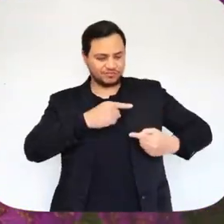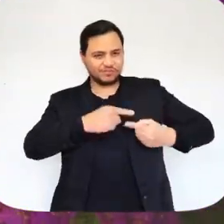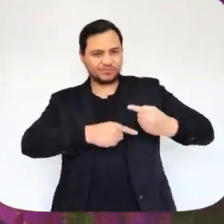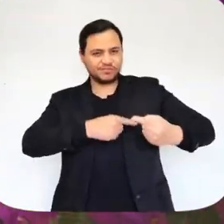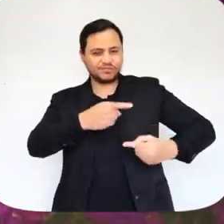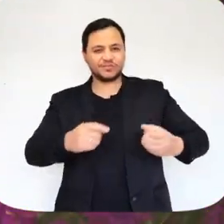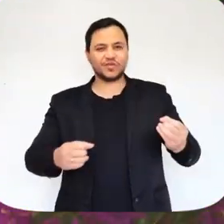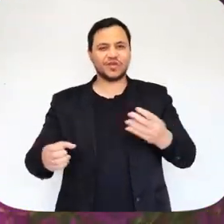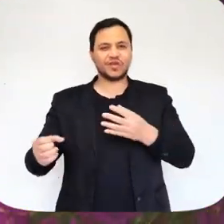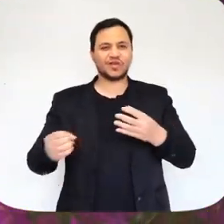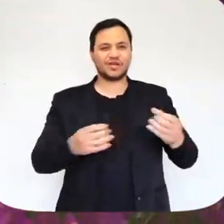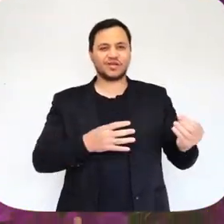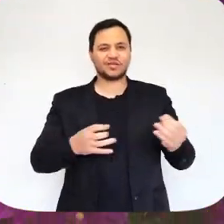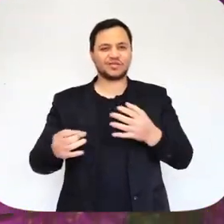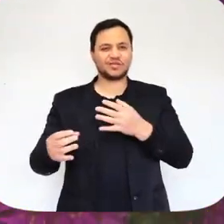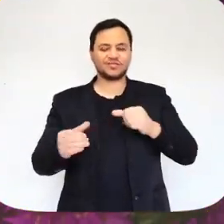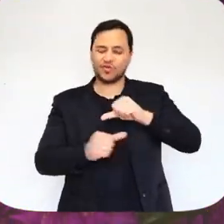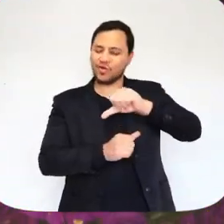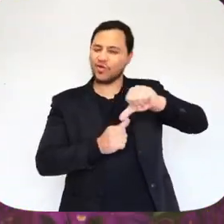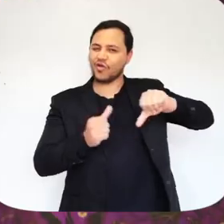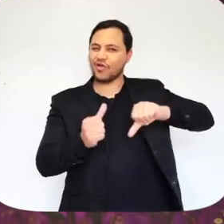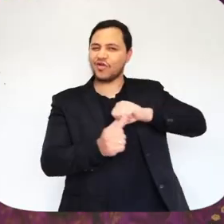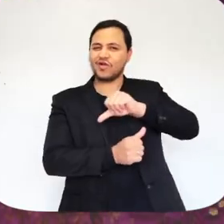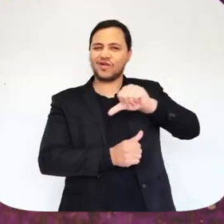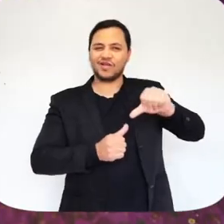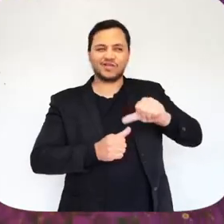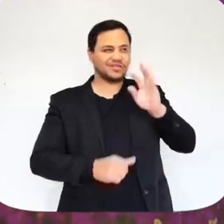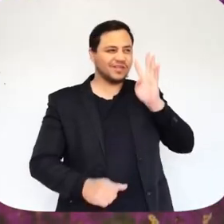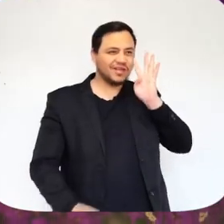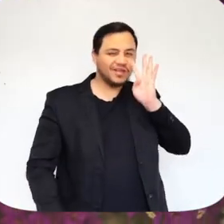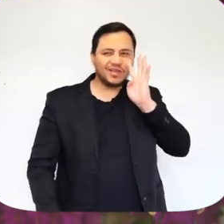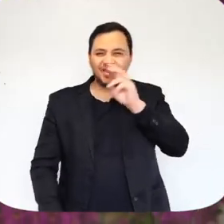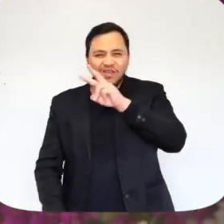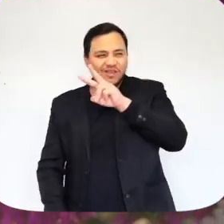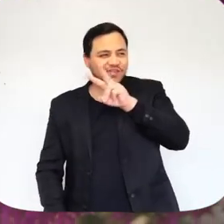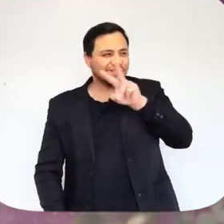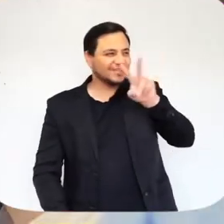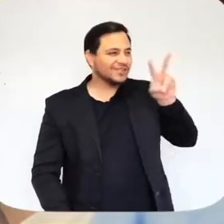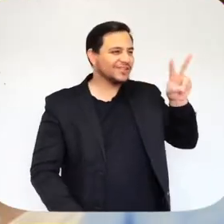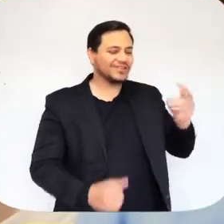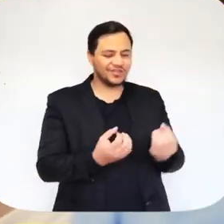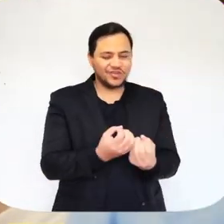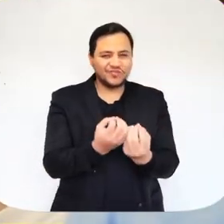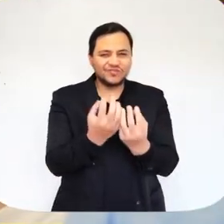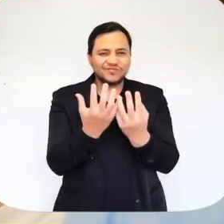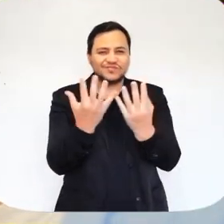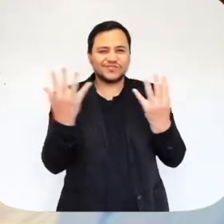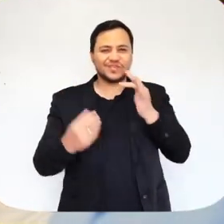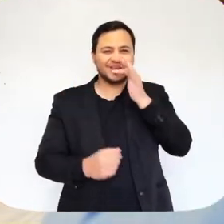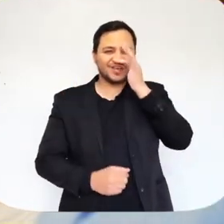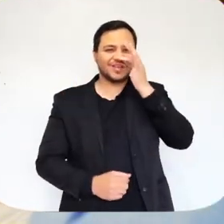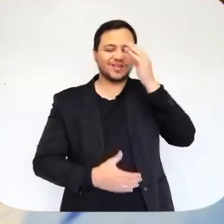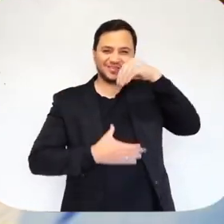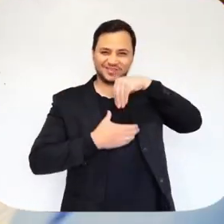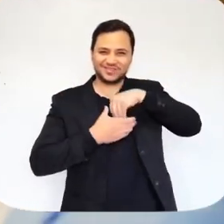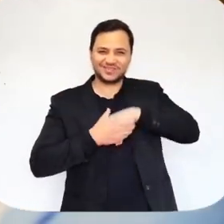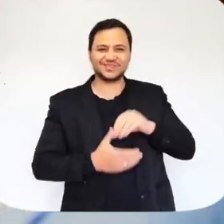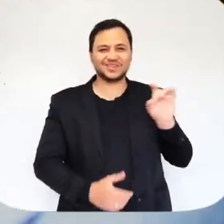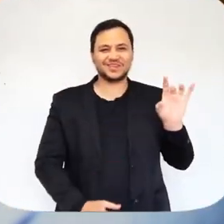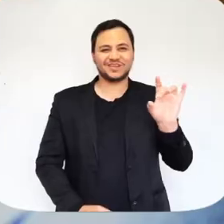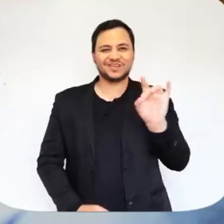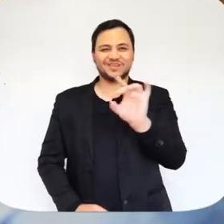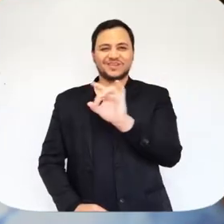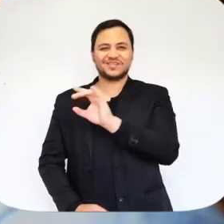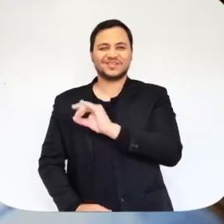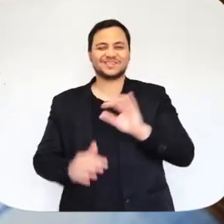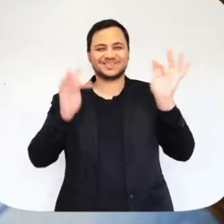renovação e nada é mais transformador do que assistir a natureza renascer. Deixe a primavera florescer dentro de você